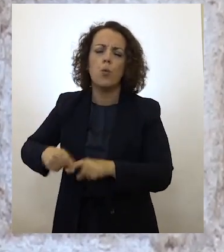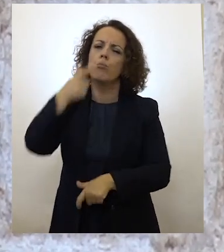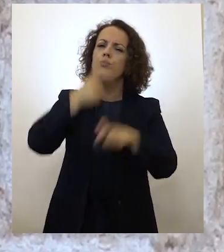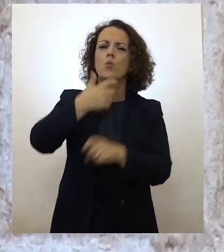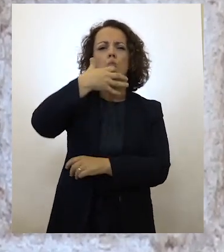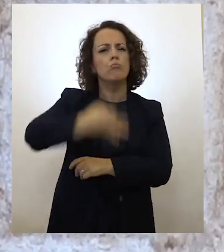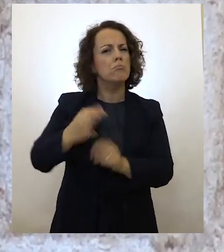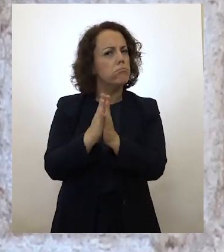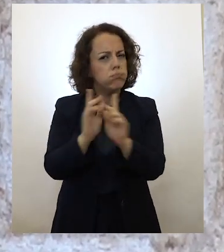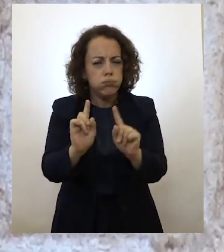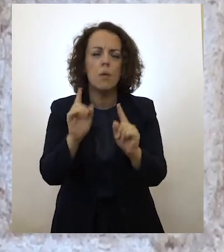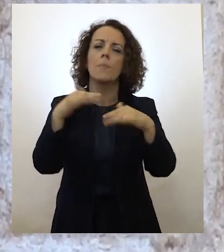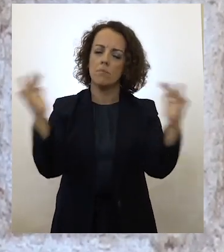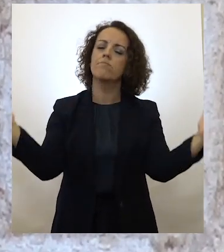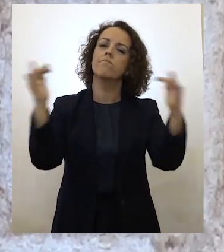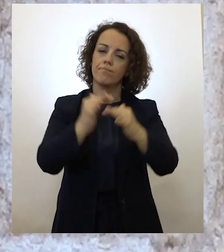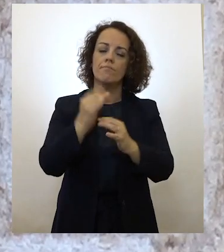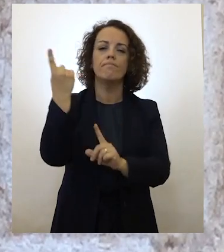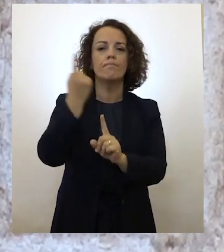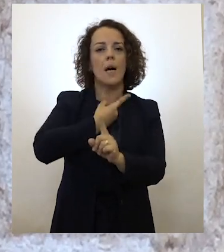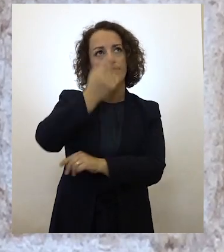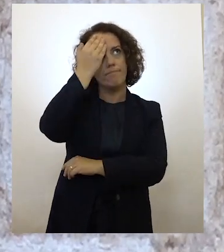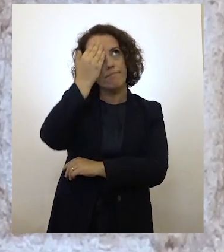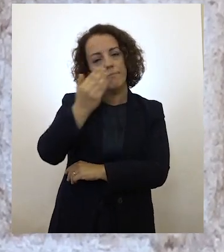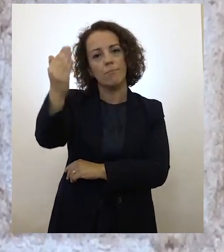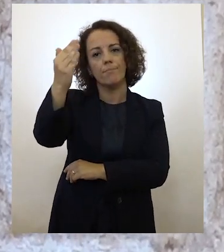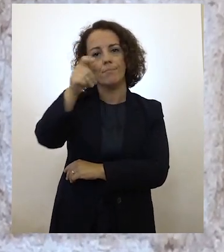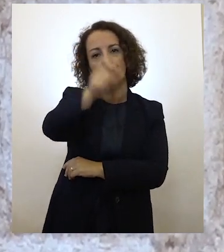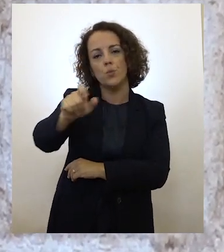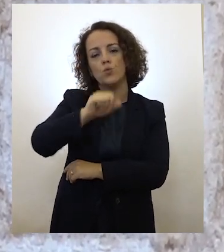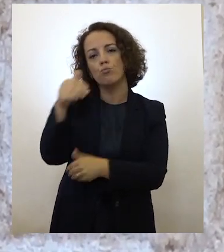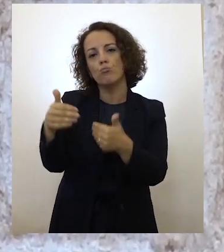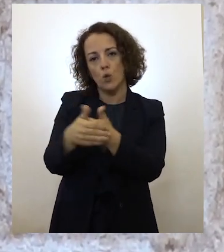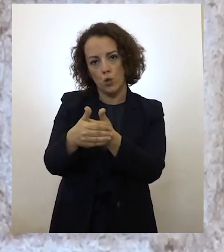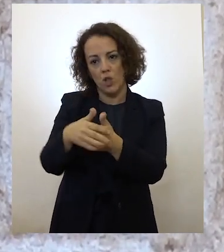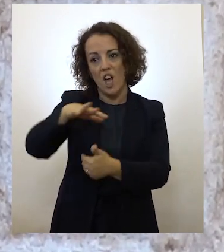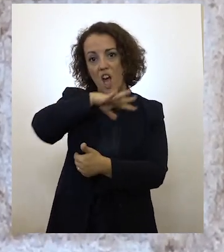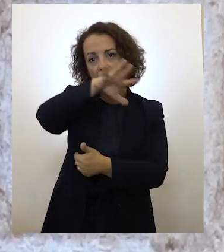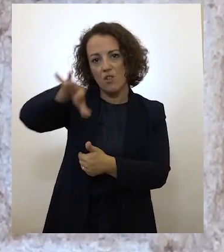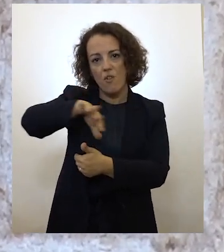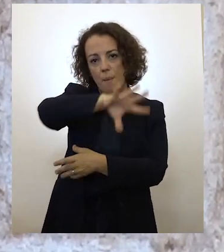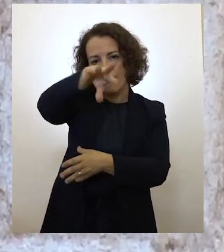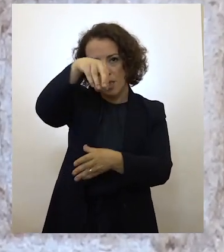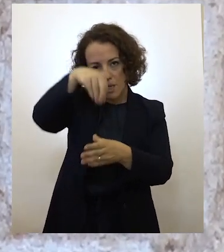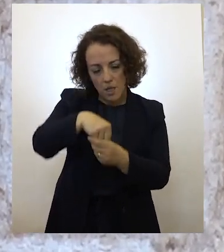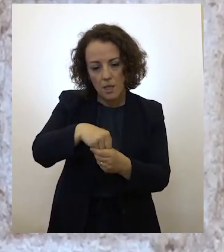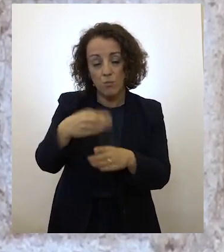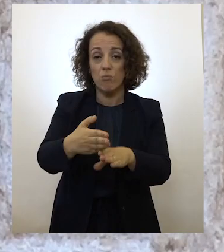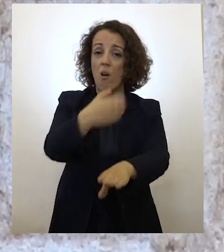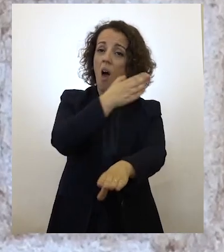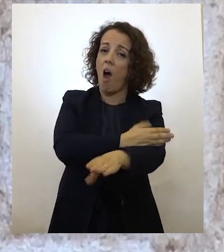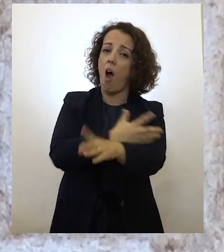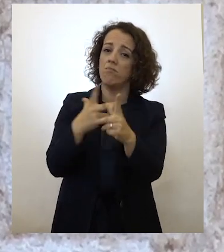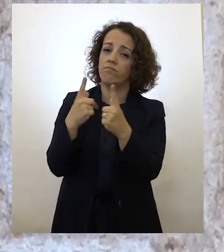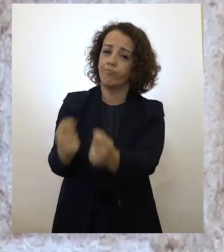-crentes, para homenagear os mortos, envolvendo as suas famílias no calor humano de que foram